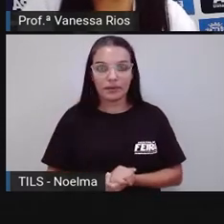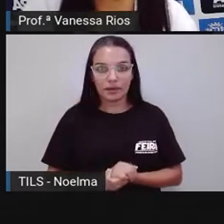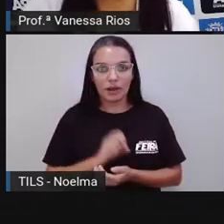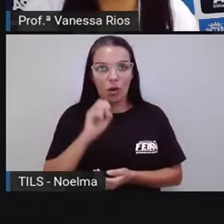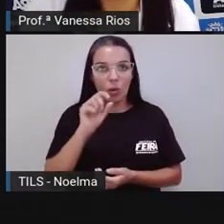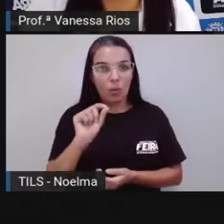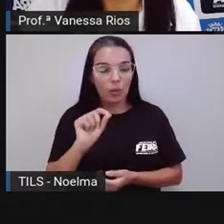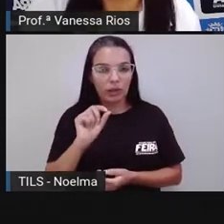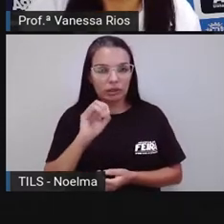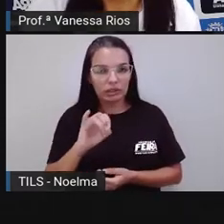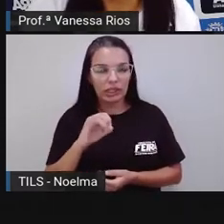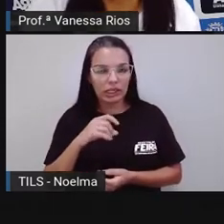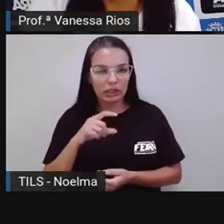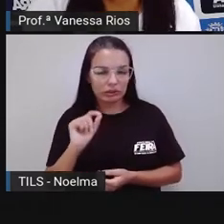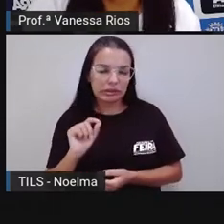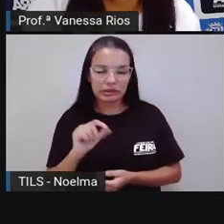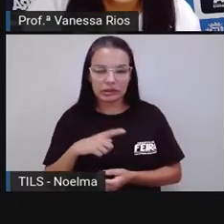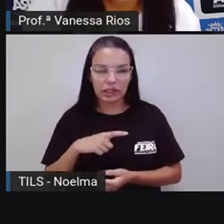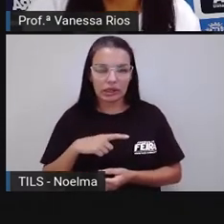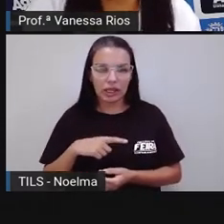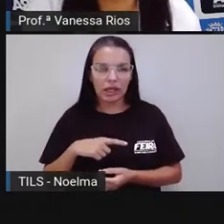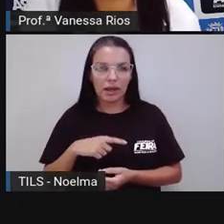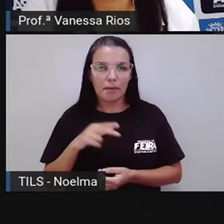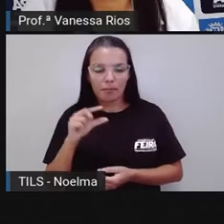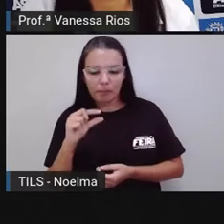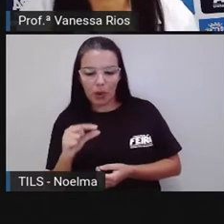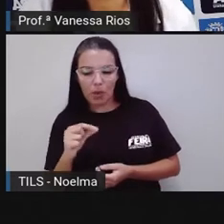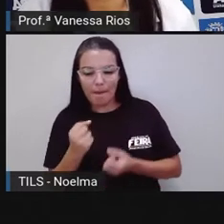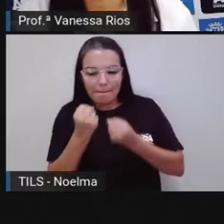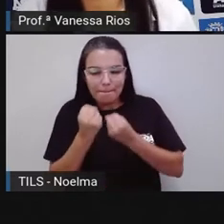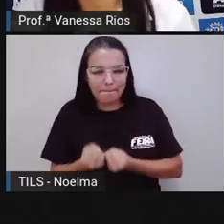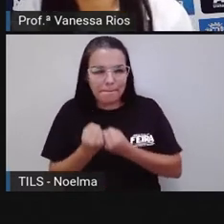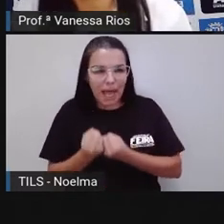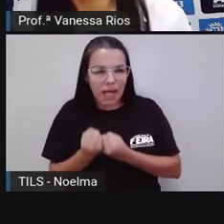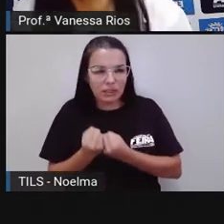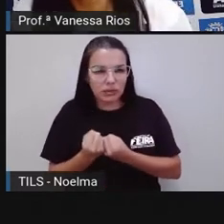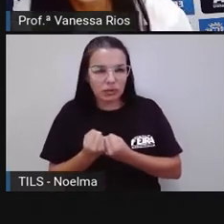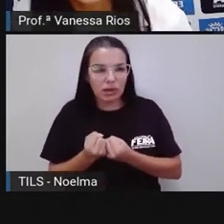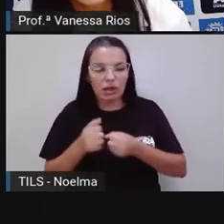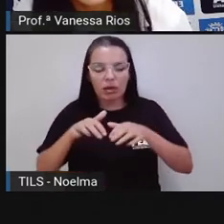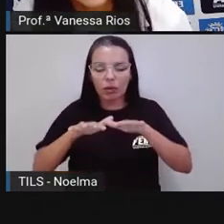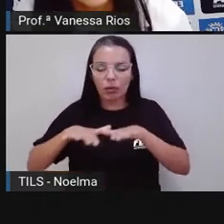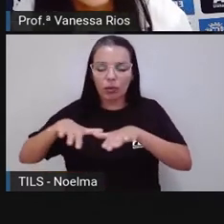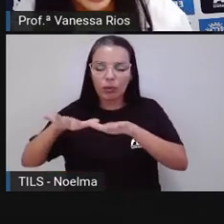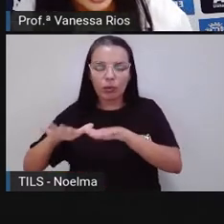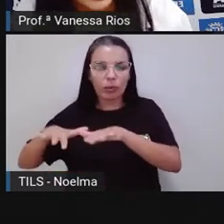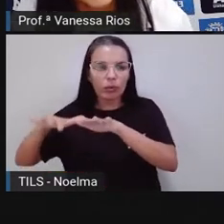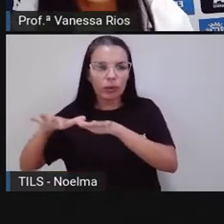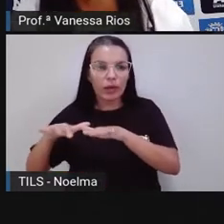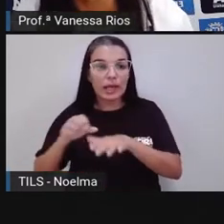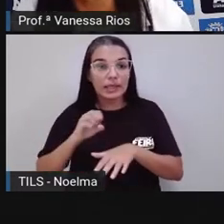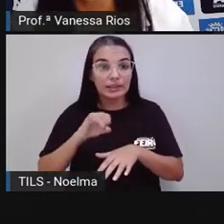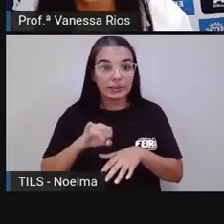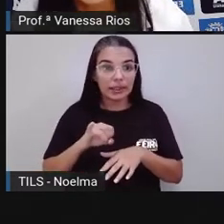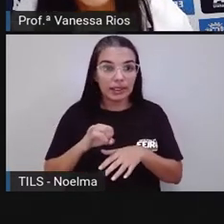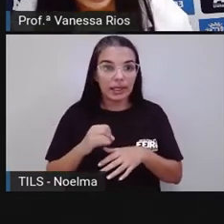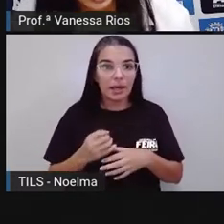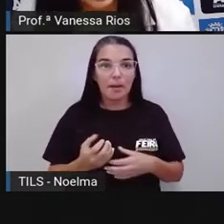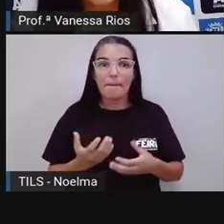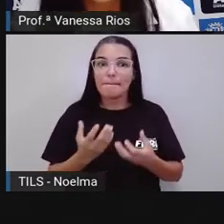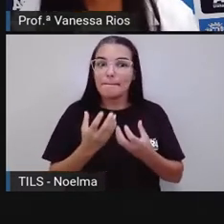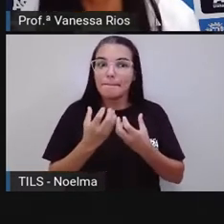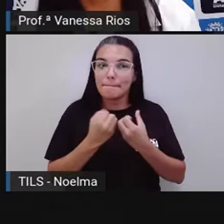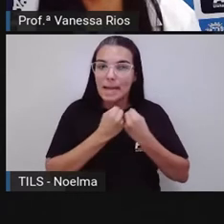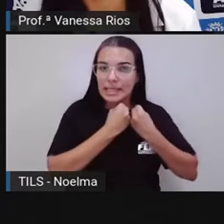aí uma densidade menor, eles vão flutuar, que possuem uma densidade maior, que é a densidade da água, eles vão